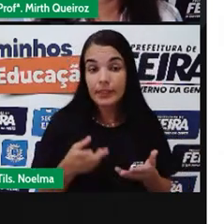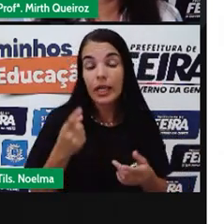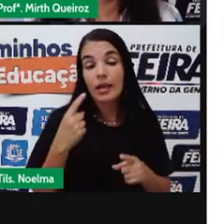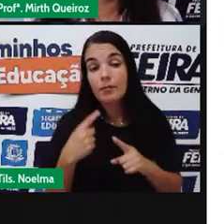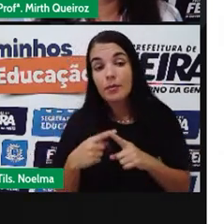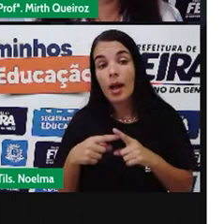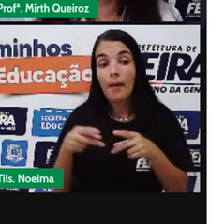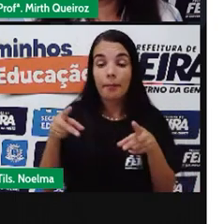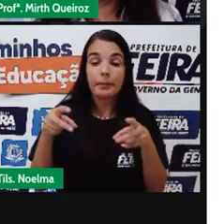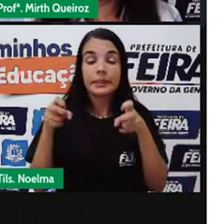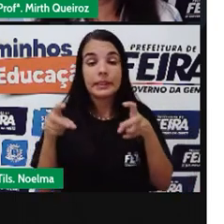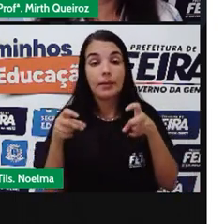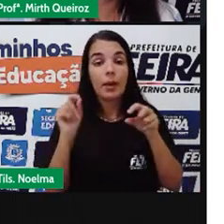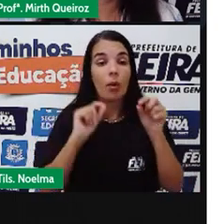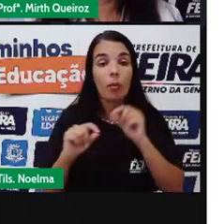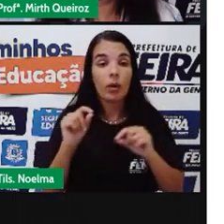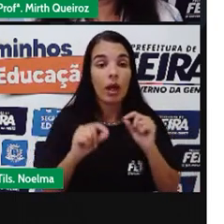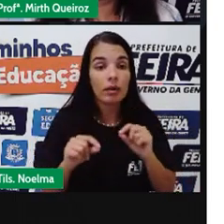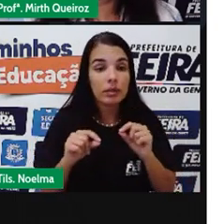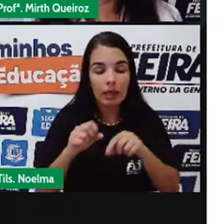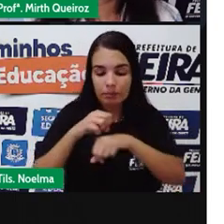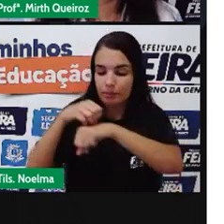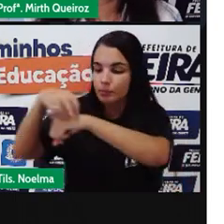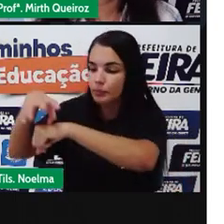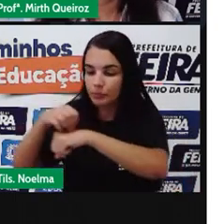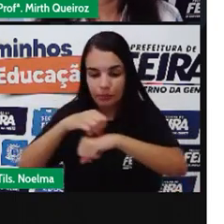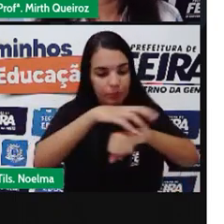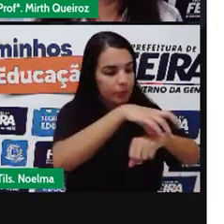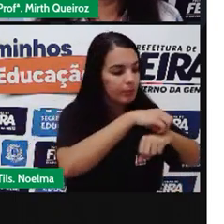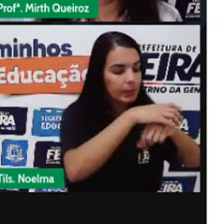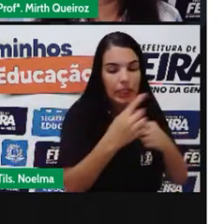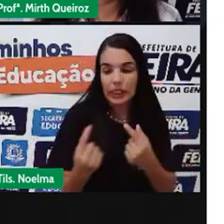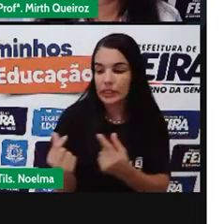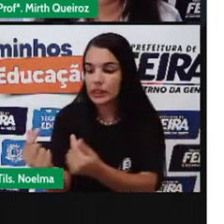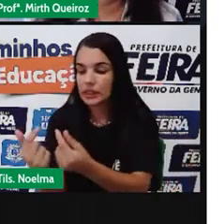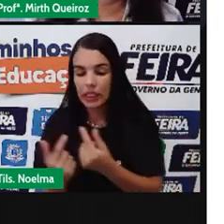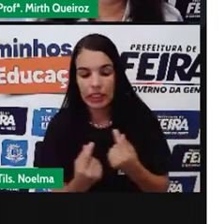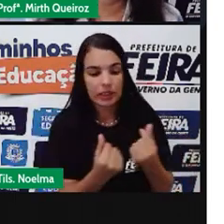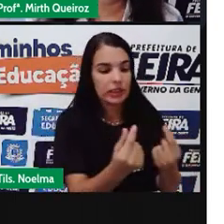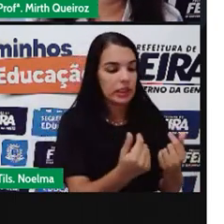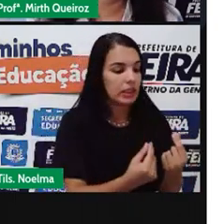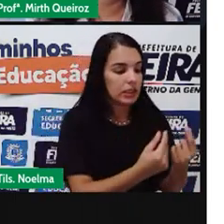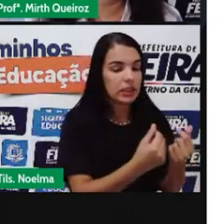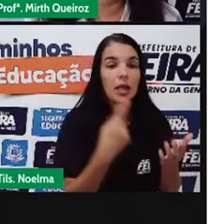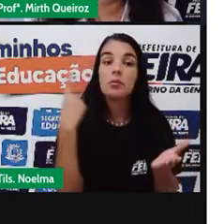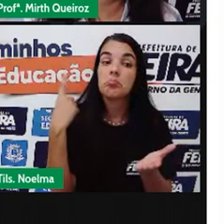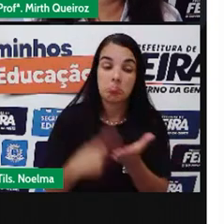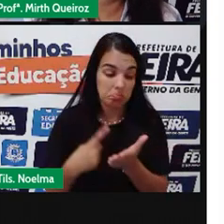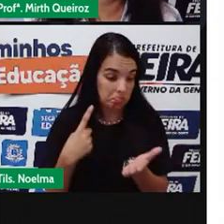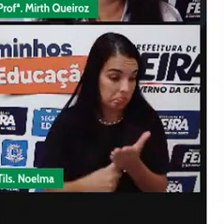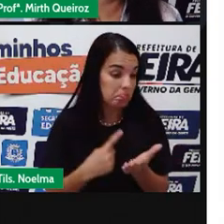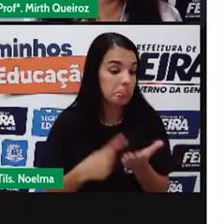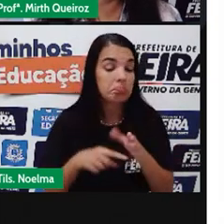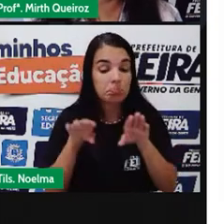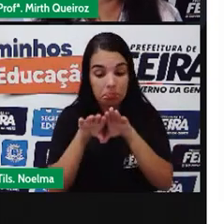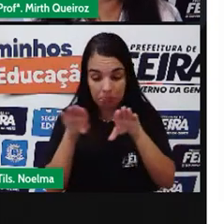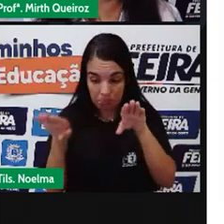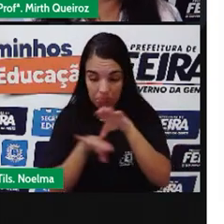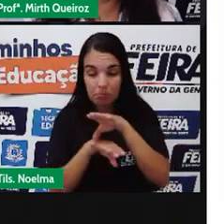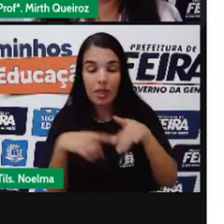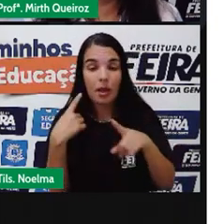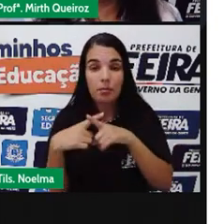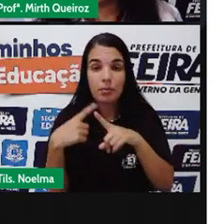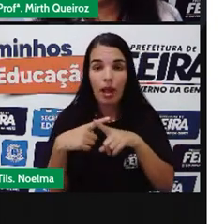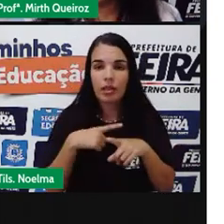Da distribuição De renda É algo Que marca A desigualdade social No Brasil Onde